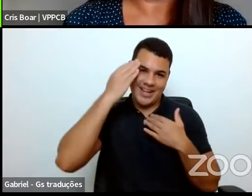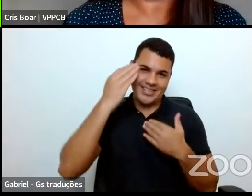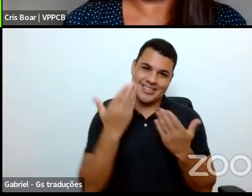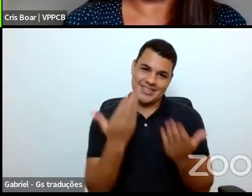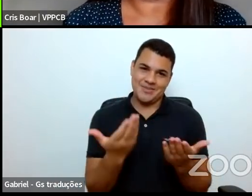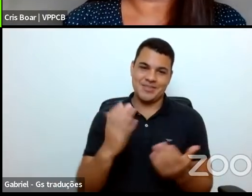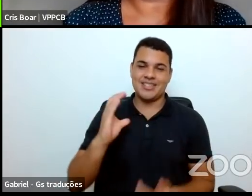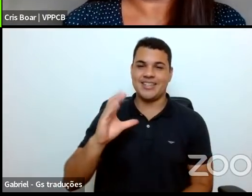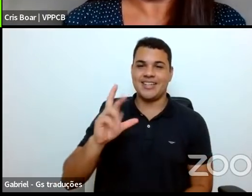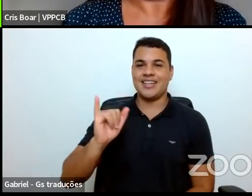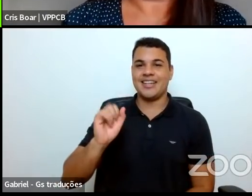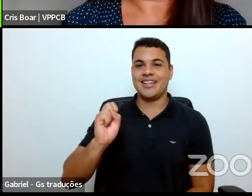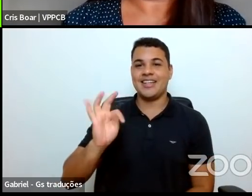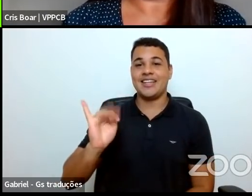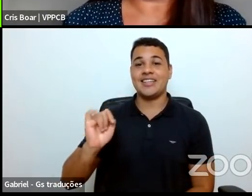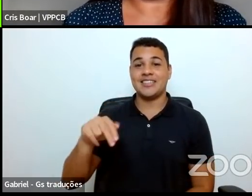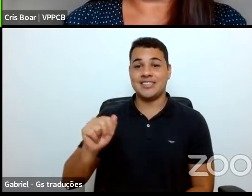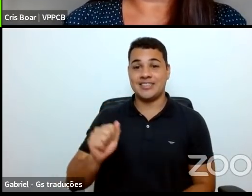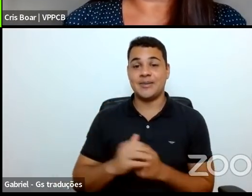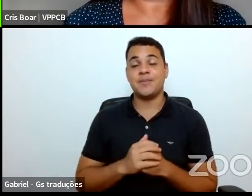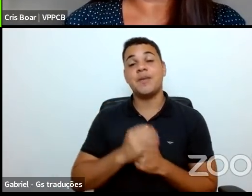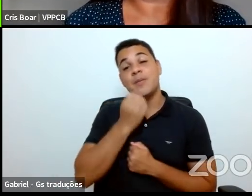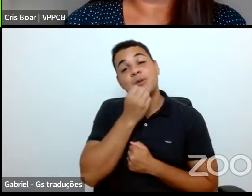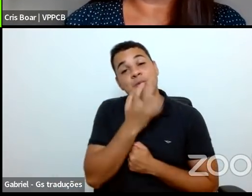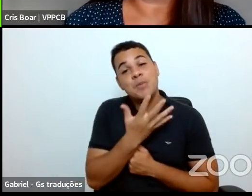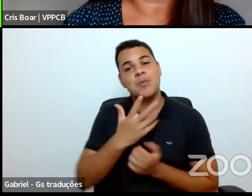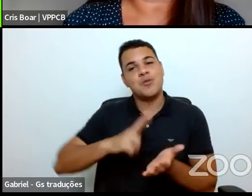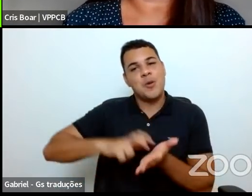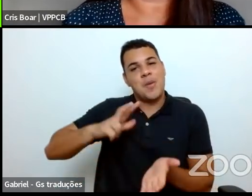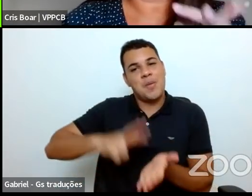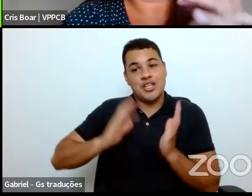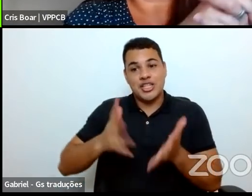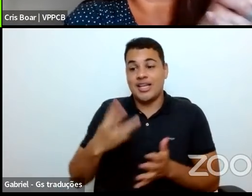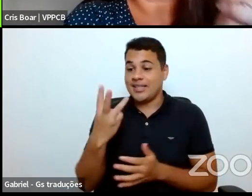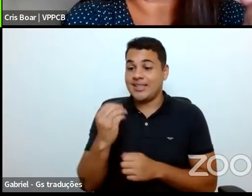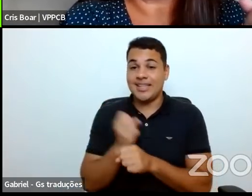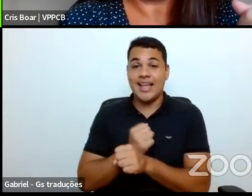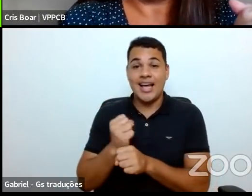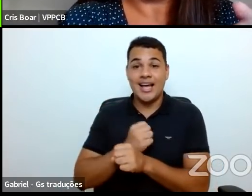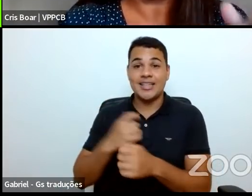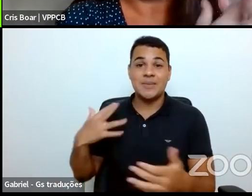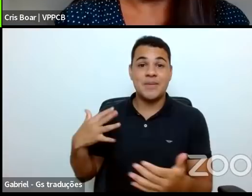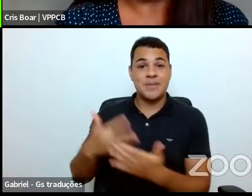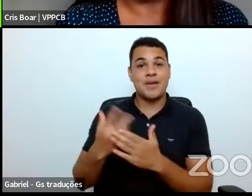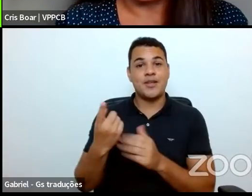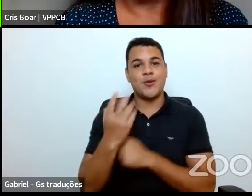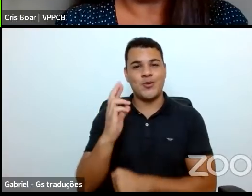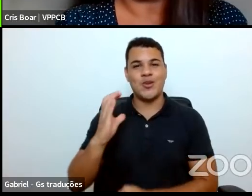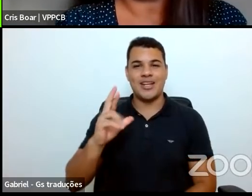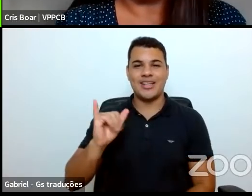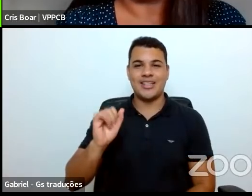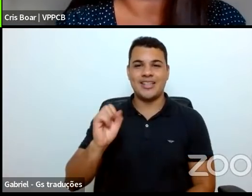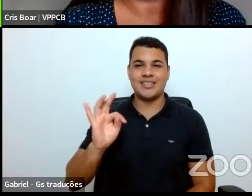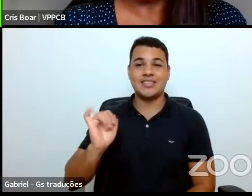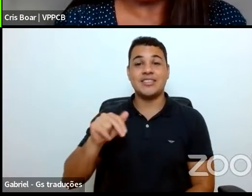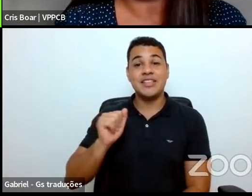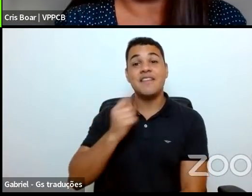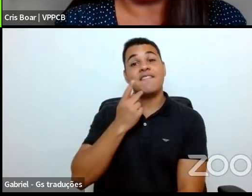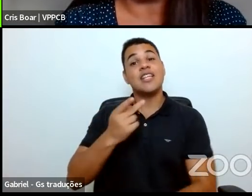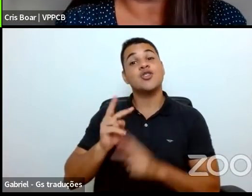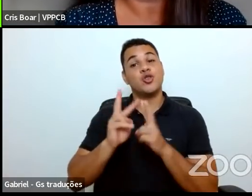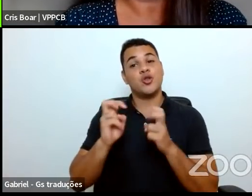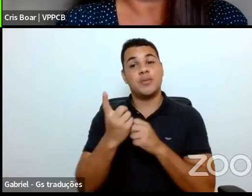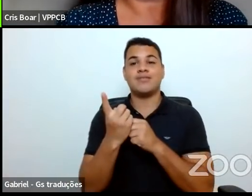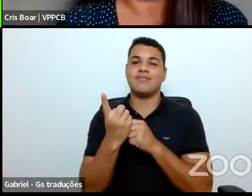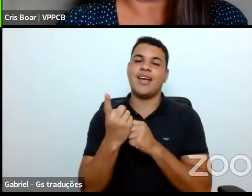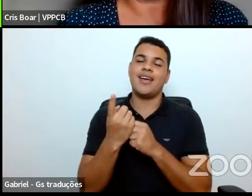muita alegria que a gente poder comemorar nesses 30 anos, né, doutora Cristina, a gente falar de ciência, falar da importância da